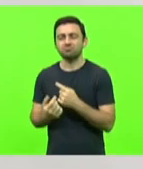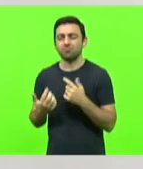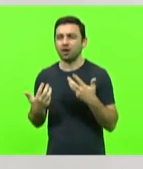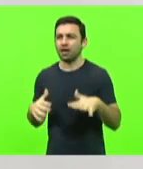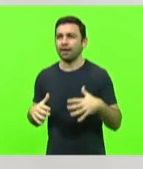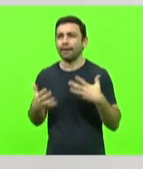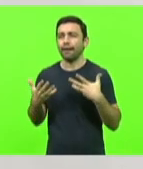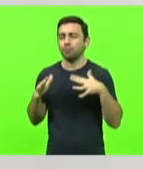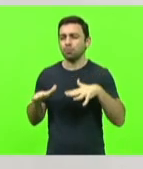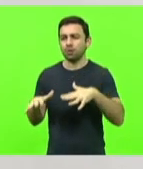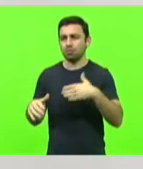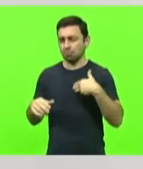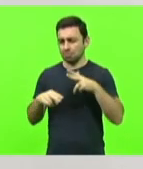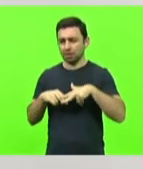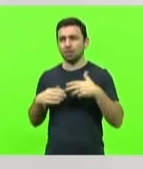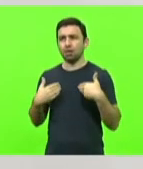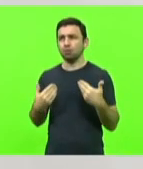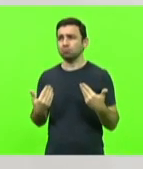me prender, me prendam,